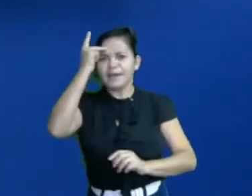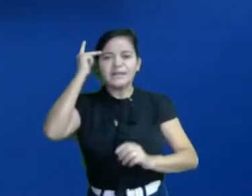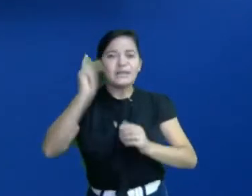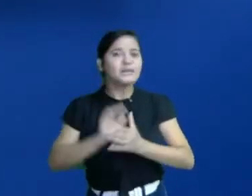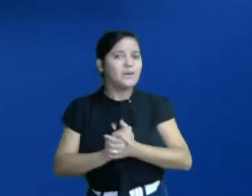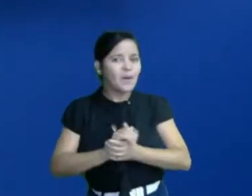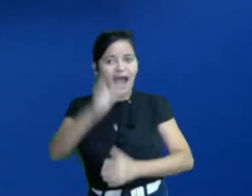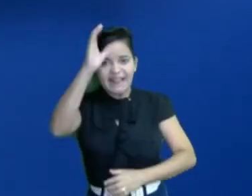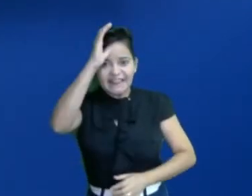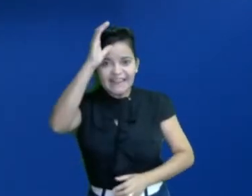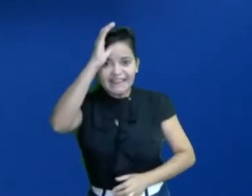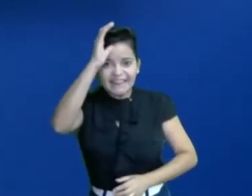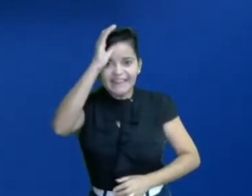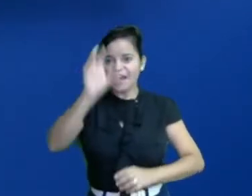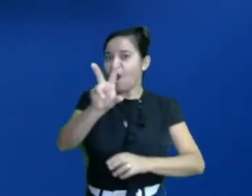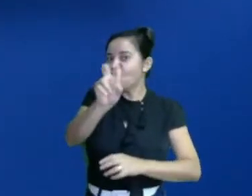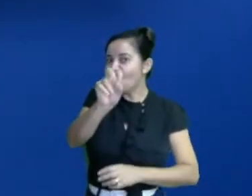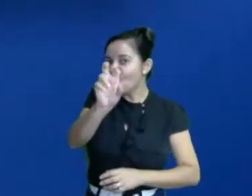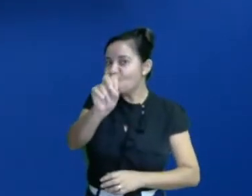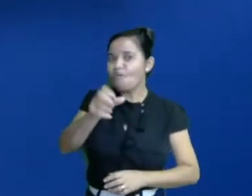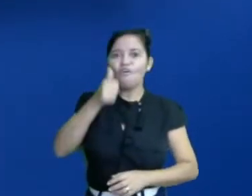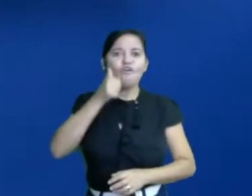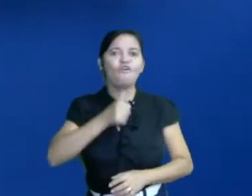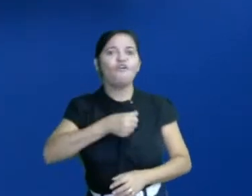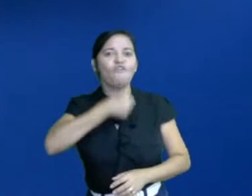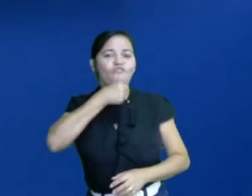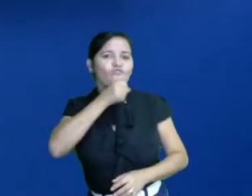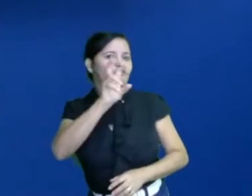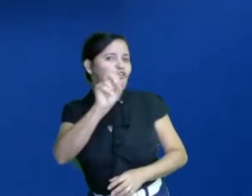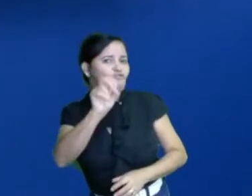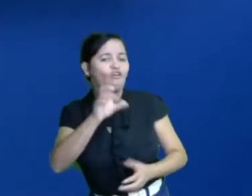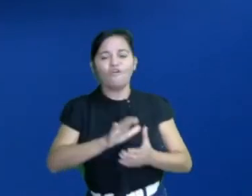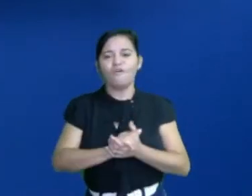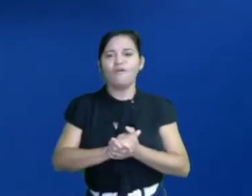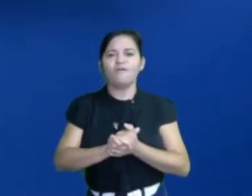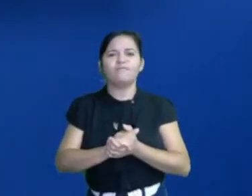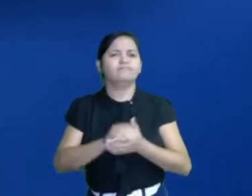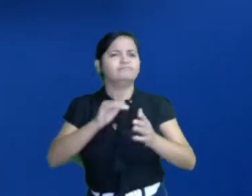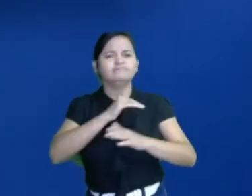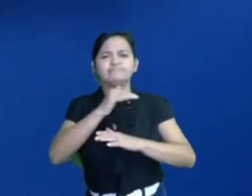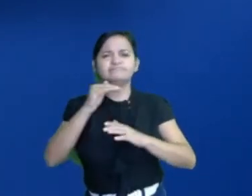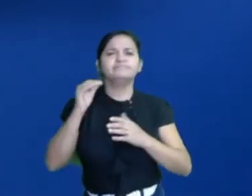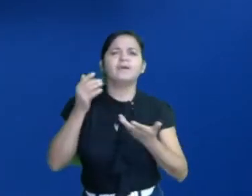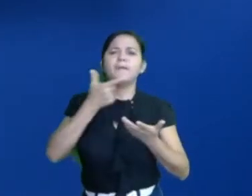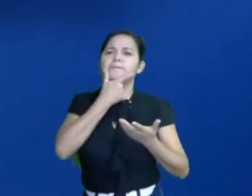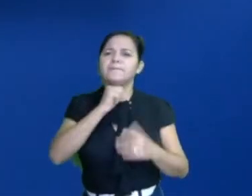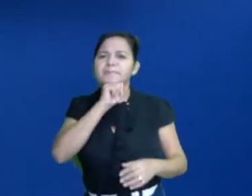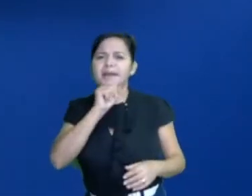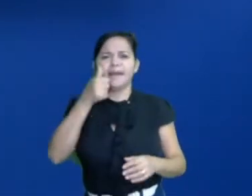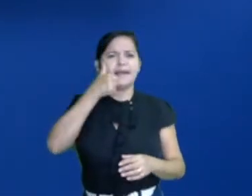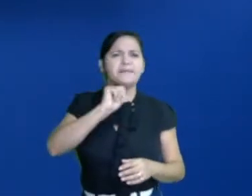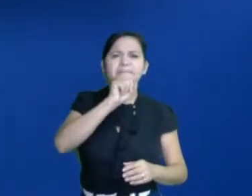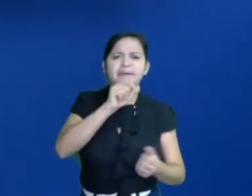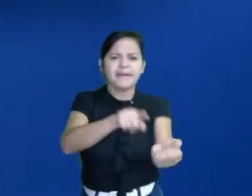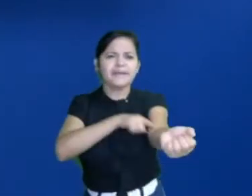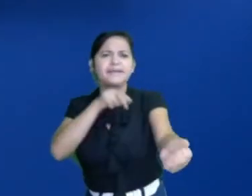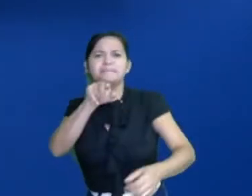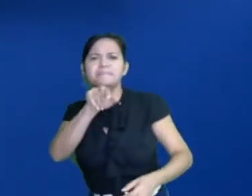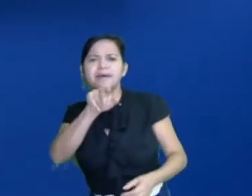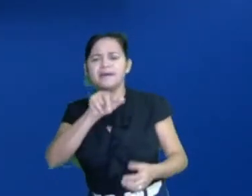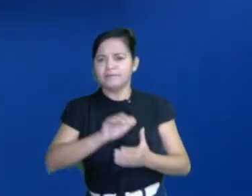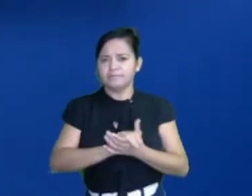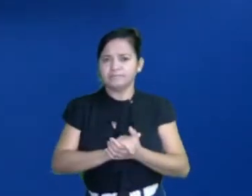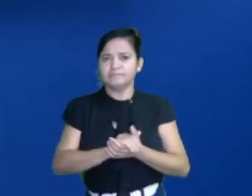tio, tia, avó, avô, bisavó, bisavô, pai, mãe, irmãos.